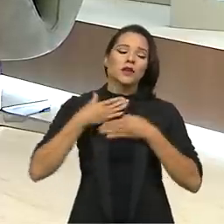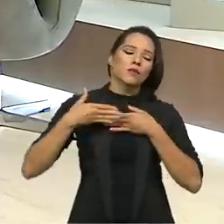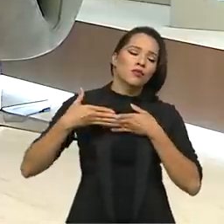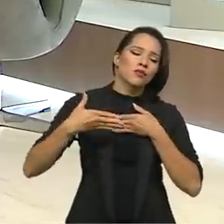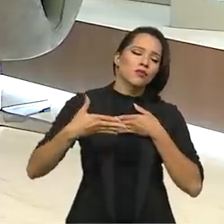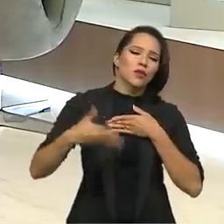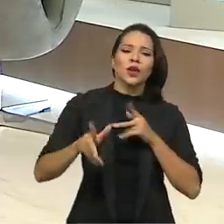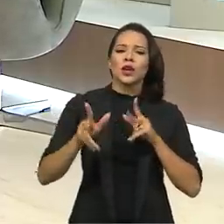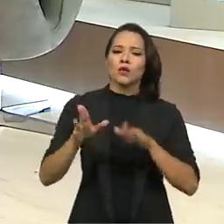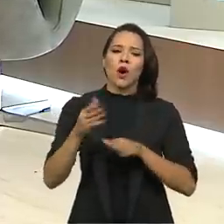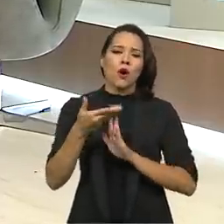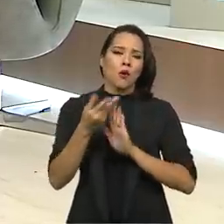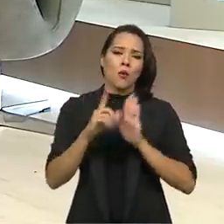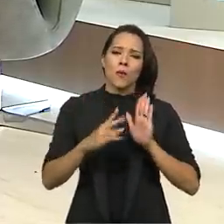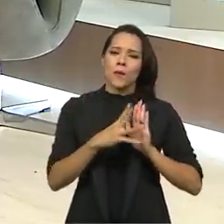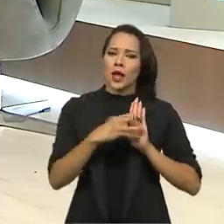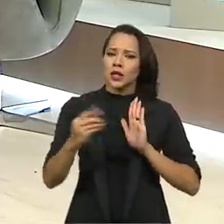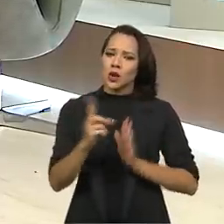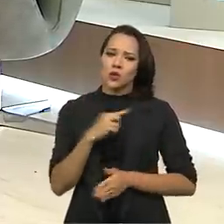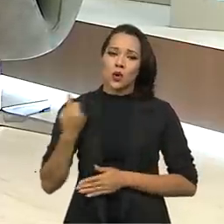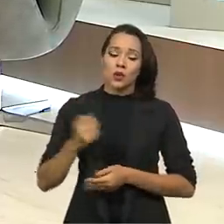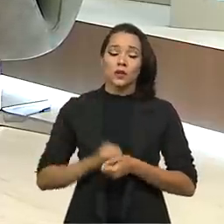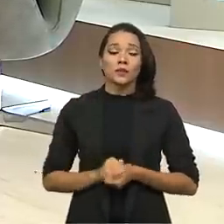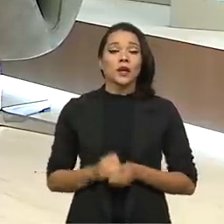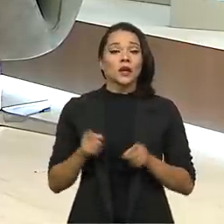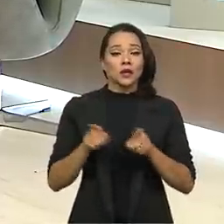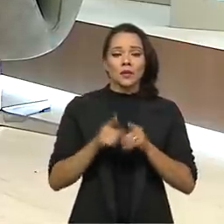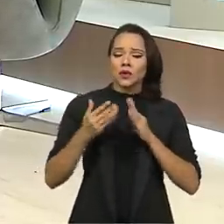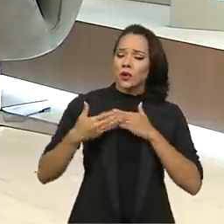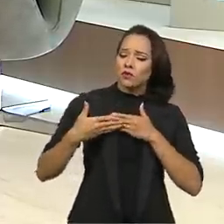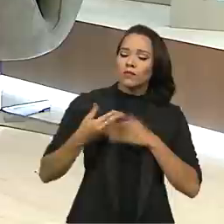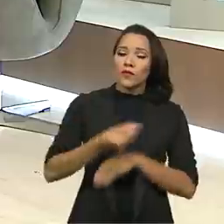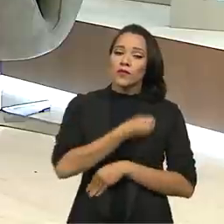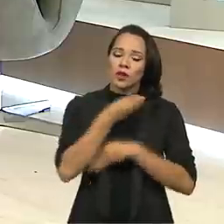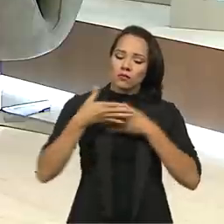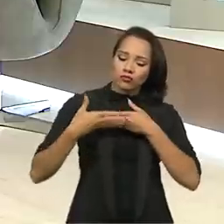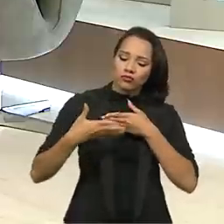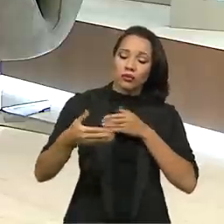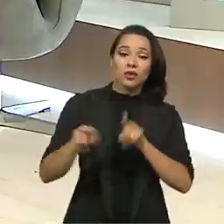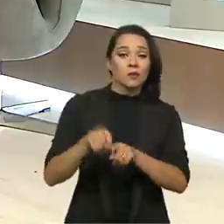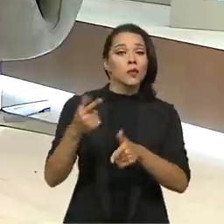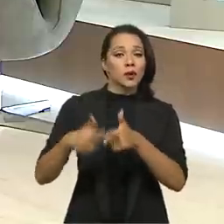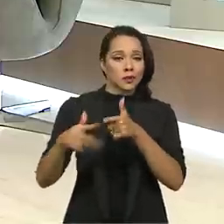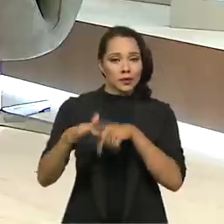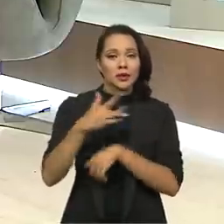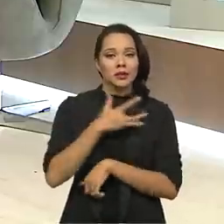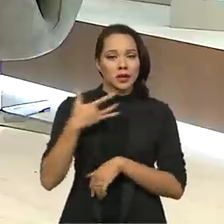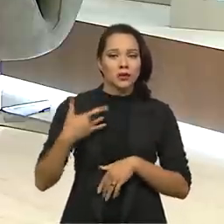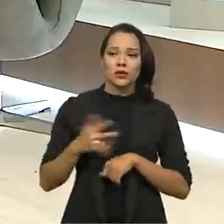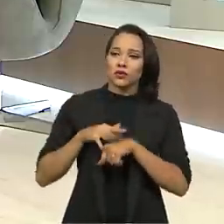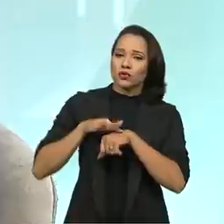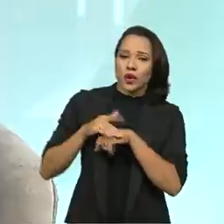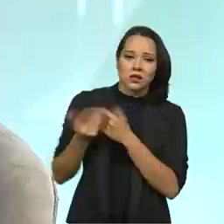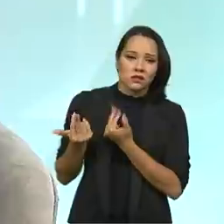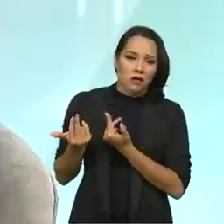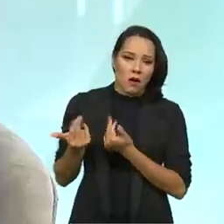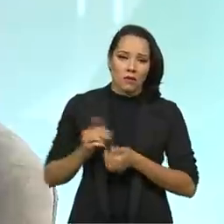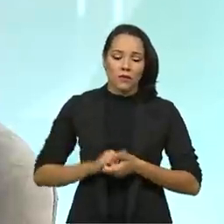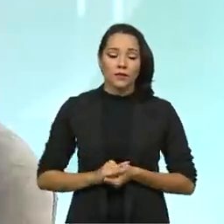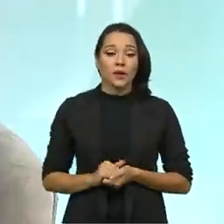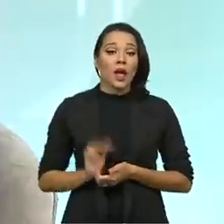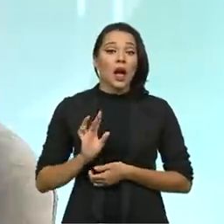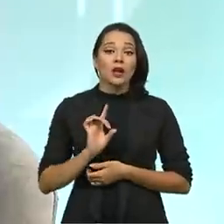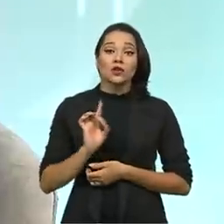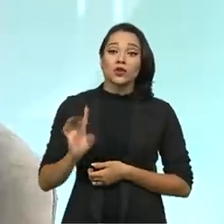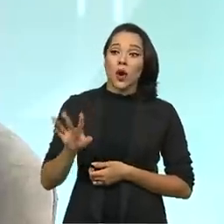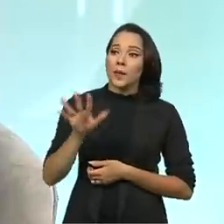acompanham o mesmo padrão nosso. E acompanham não só a longevidade, mas também os problemas de saúde. Então, as doenças são comuns. A não ser